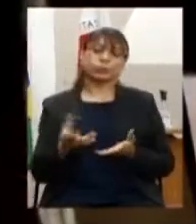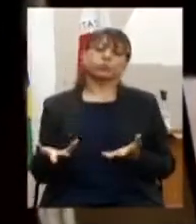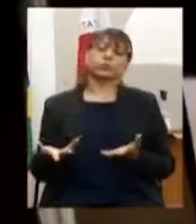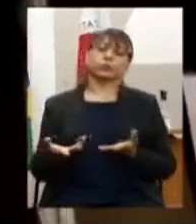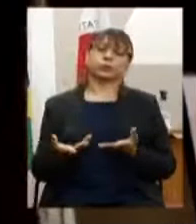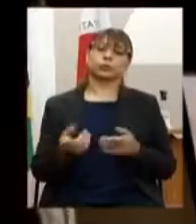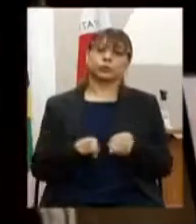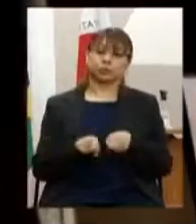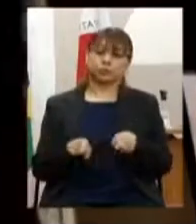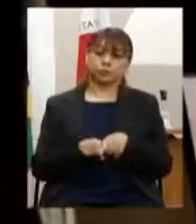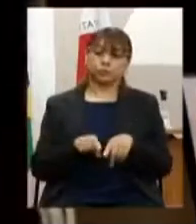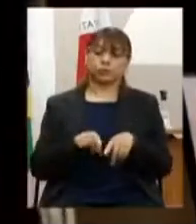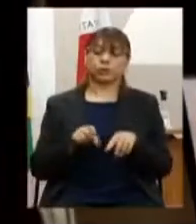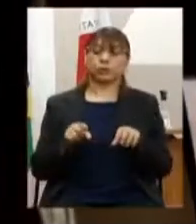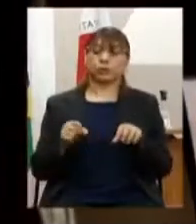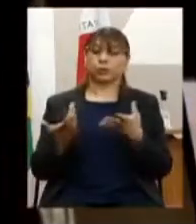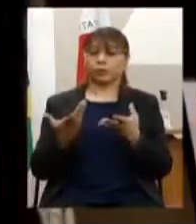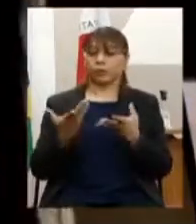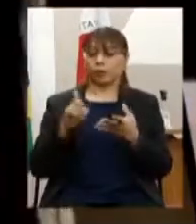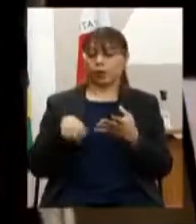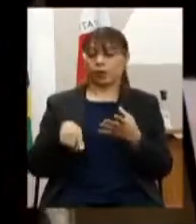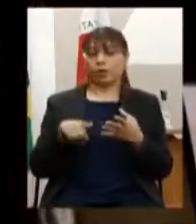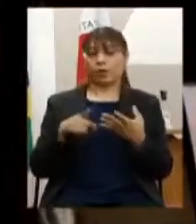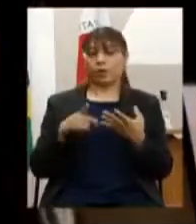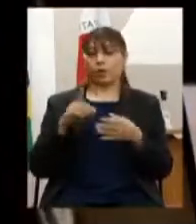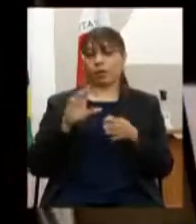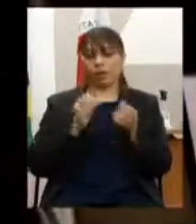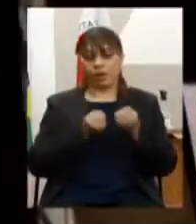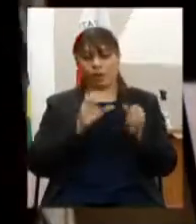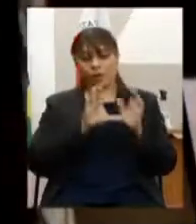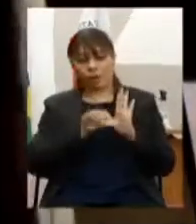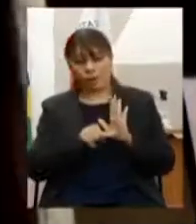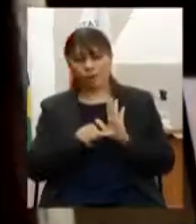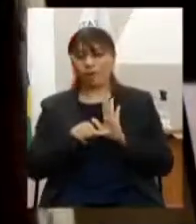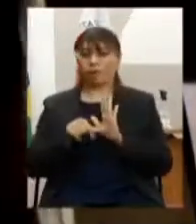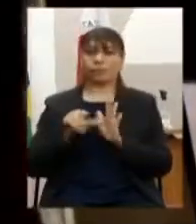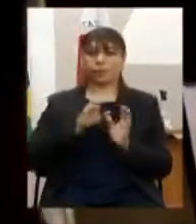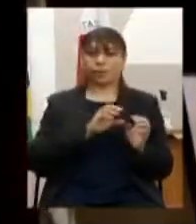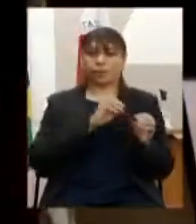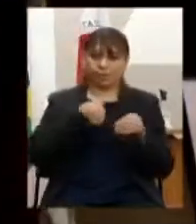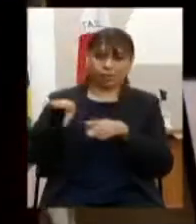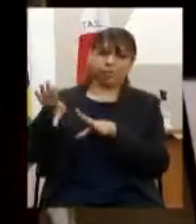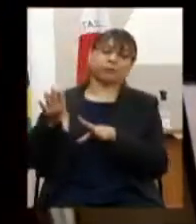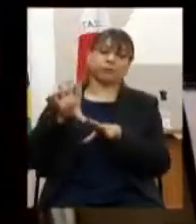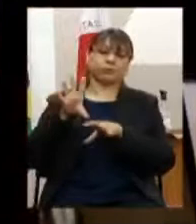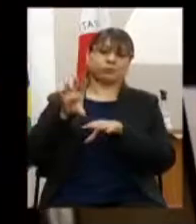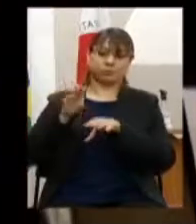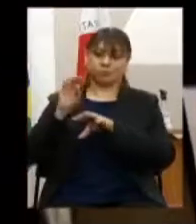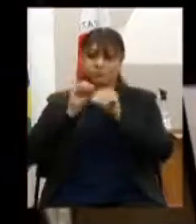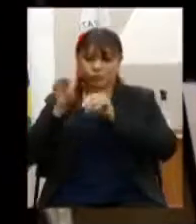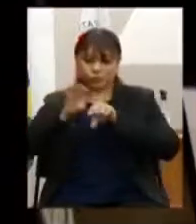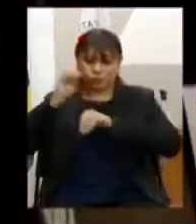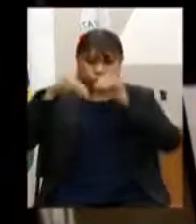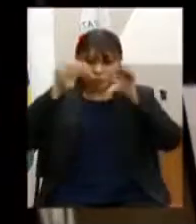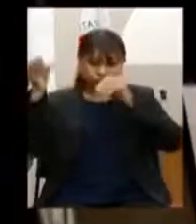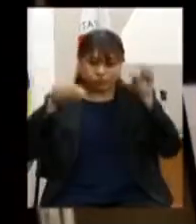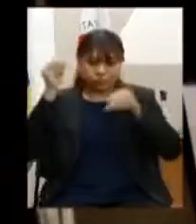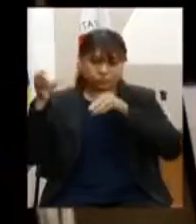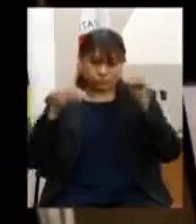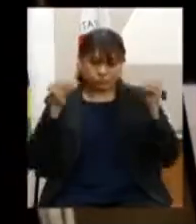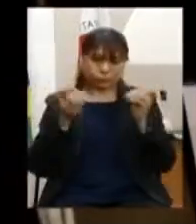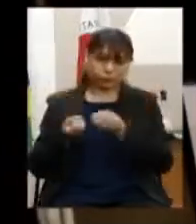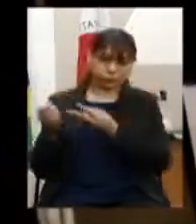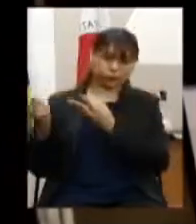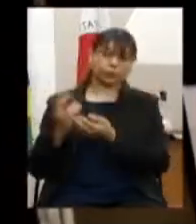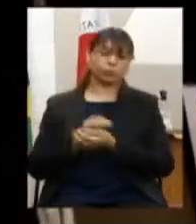veículos furtados ou roubados ampliar as metas fisca e financeiras da ação 1067